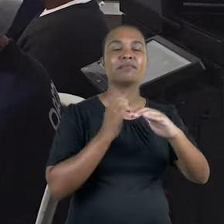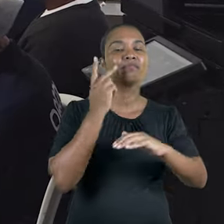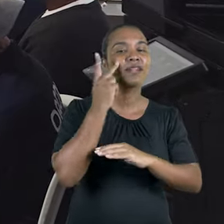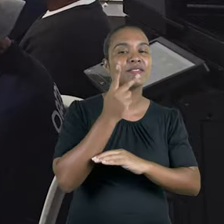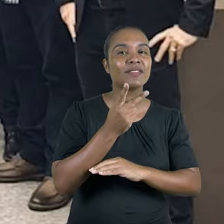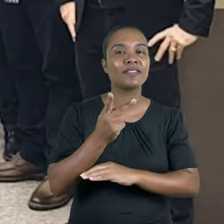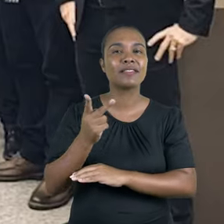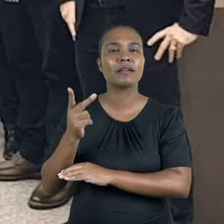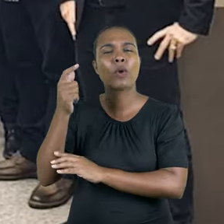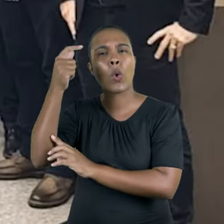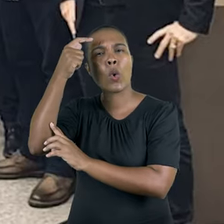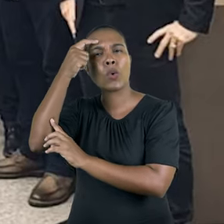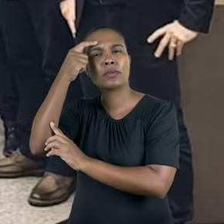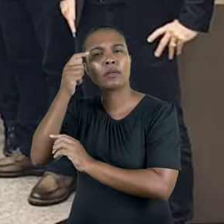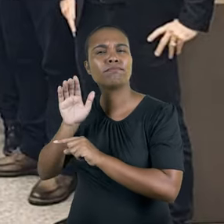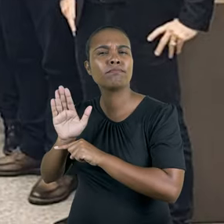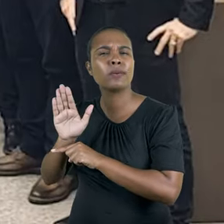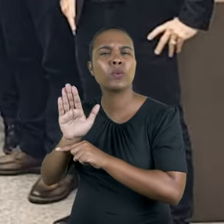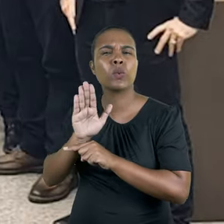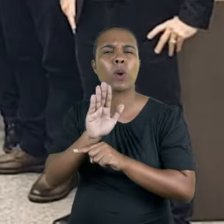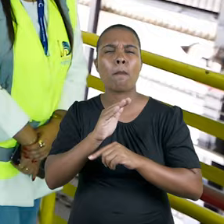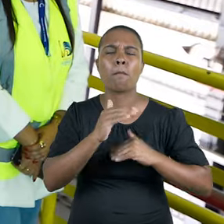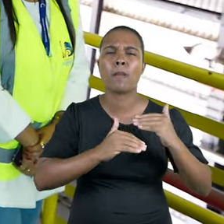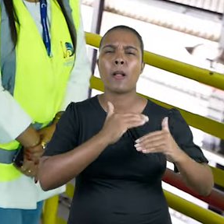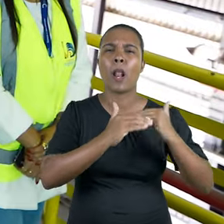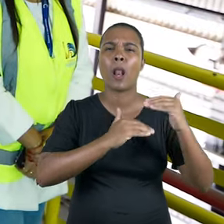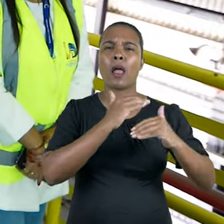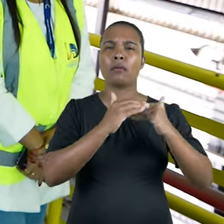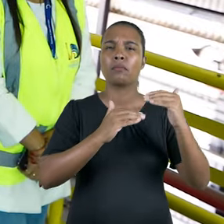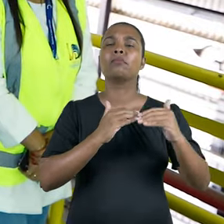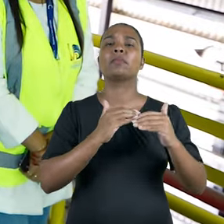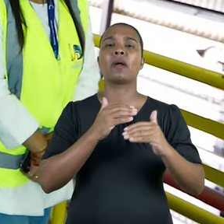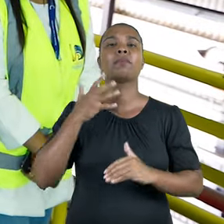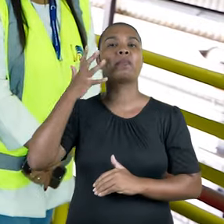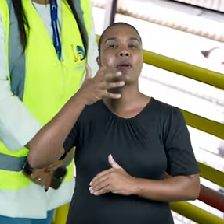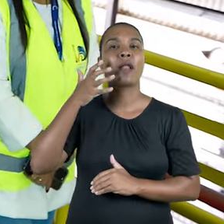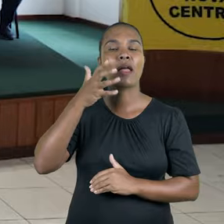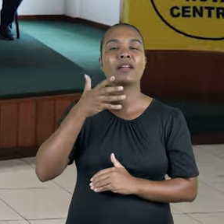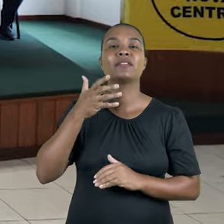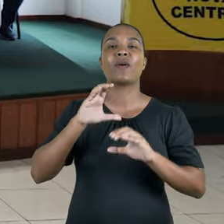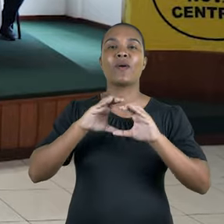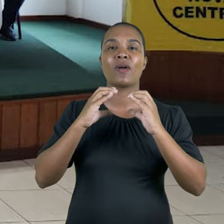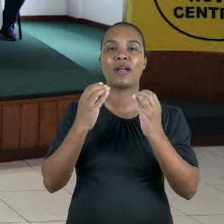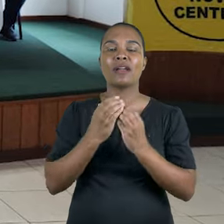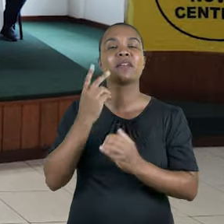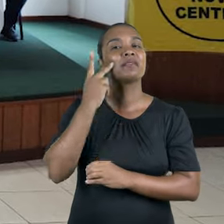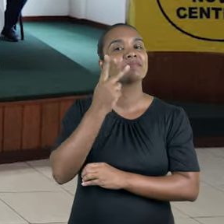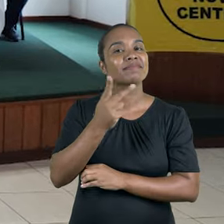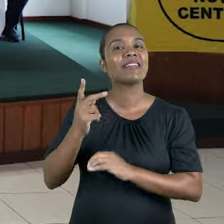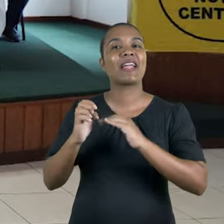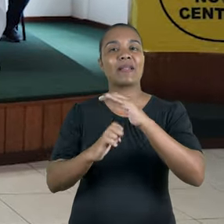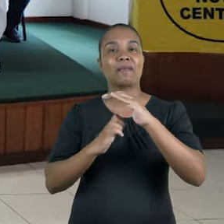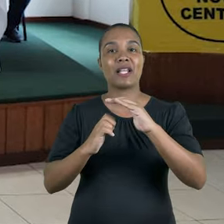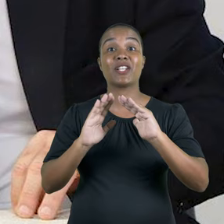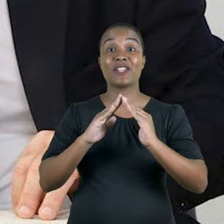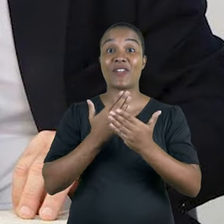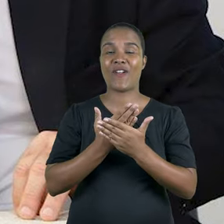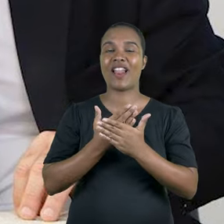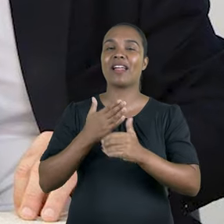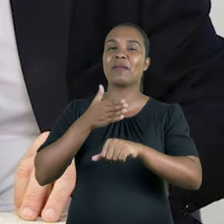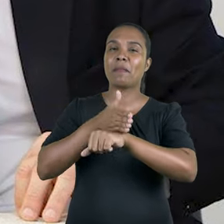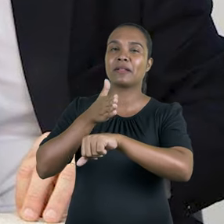conscientização. Apoiamos nossos parceiros promovendo eventos, palestras, congressos, visitas a empresas e escolas,